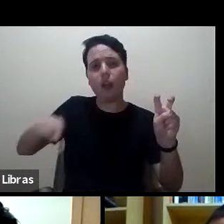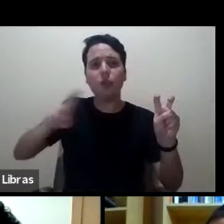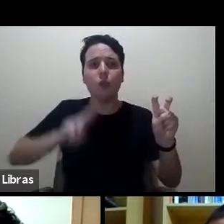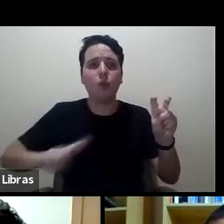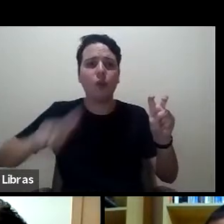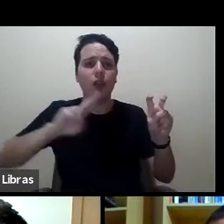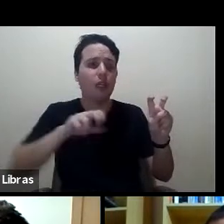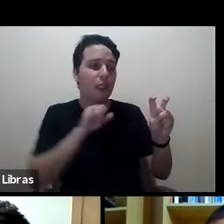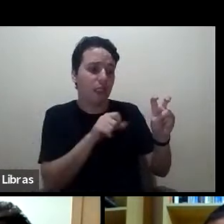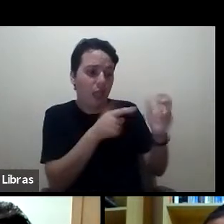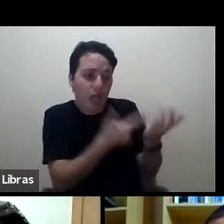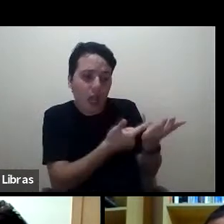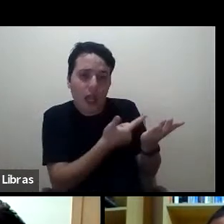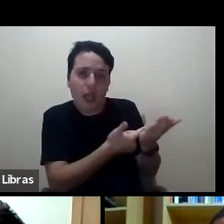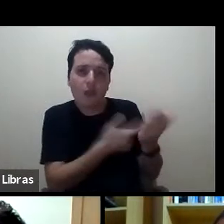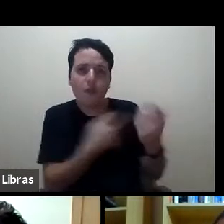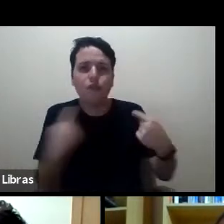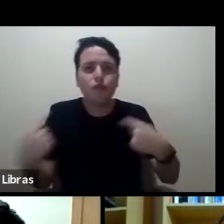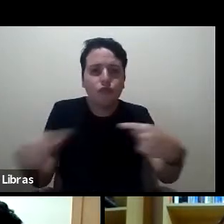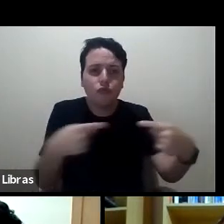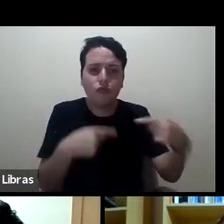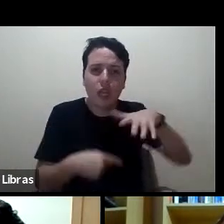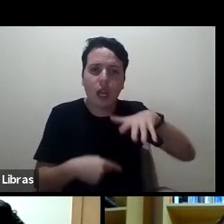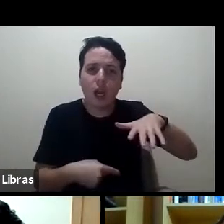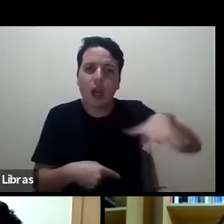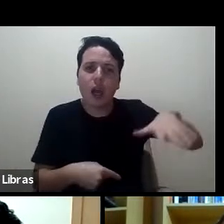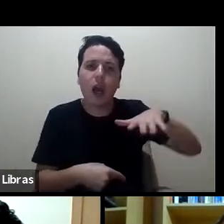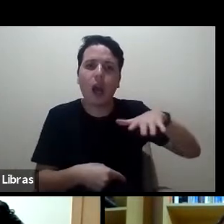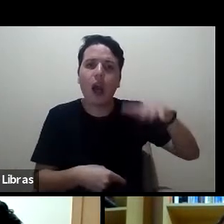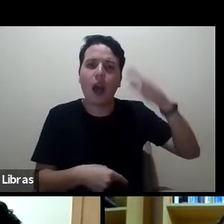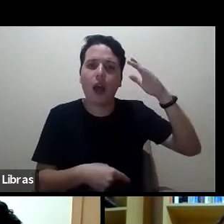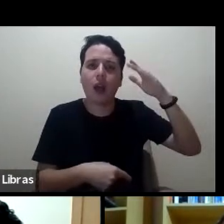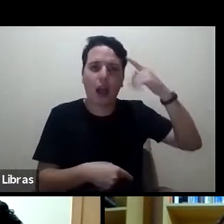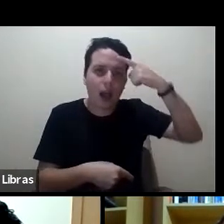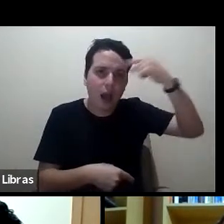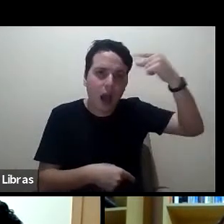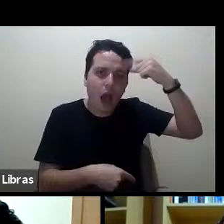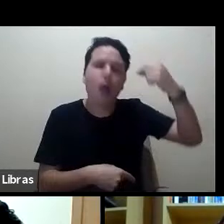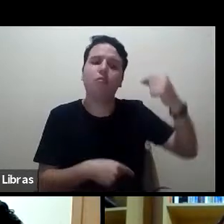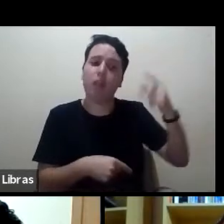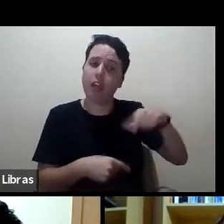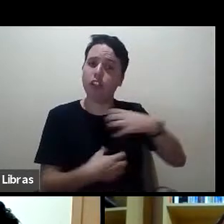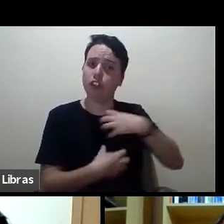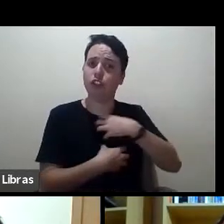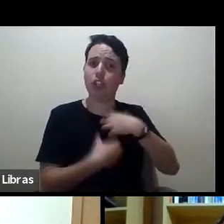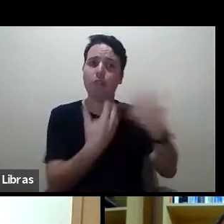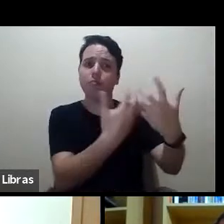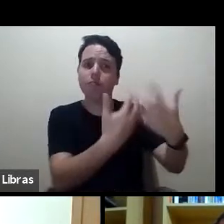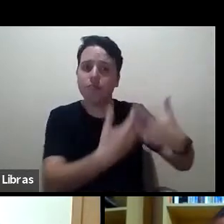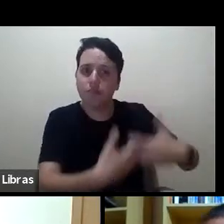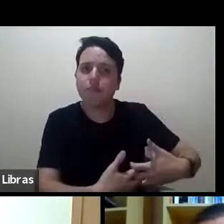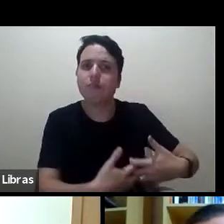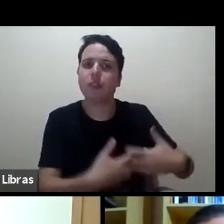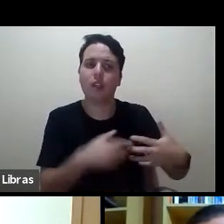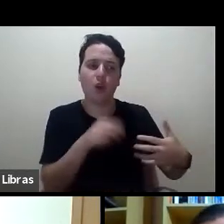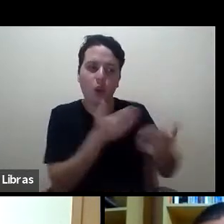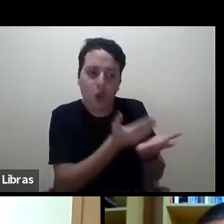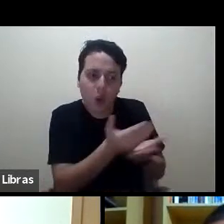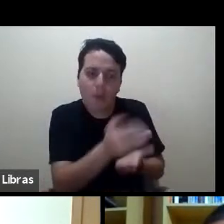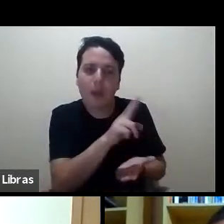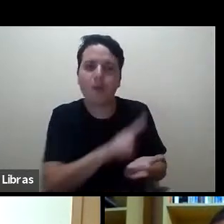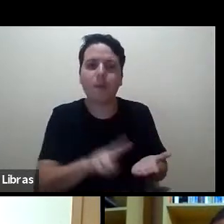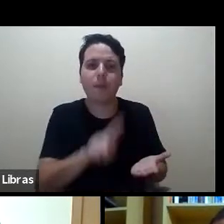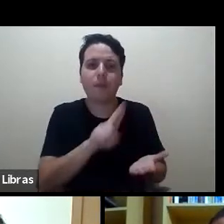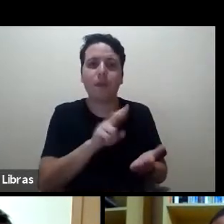discutido em uma aula de graduação, é outra forma de engajamento. Se é apresentado na rádio, na